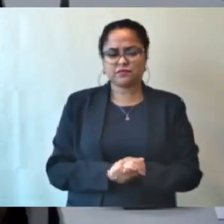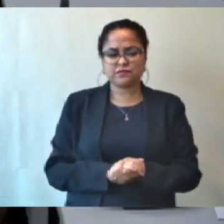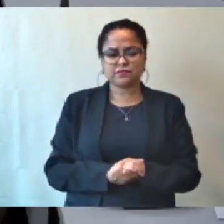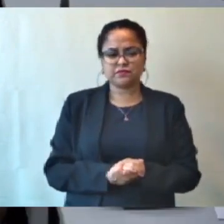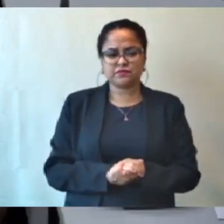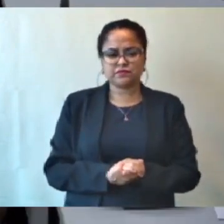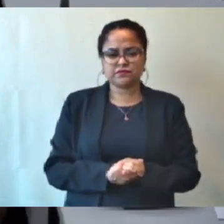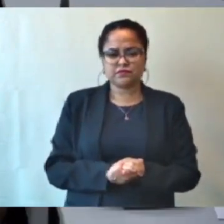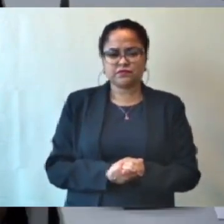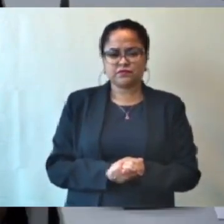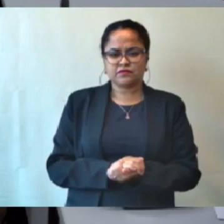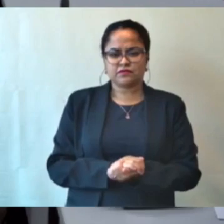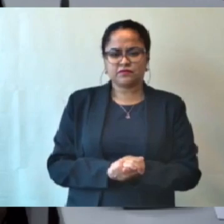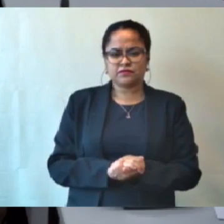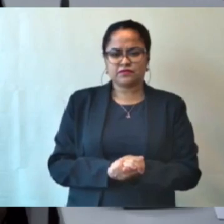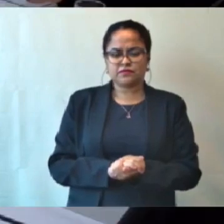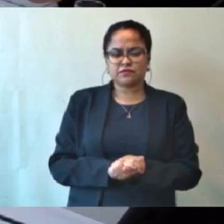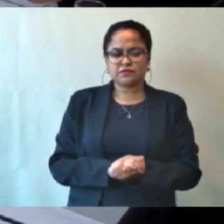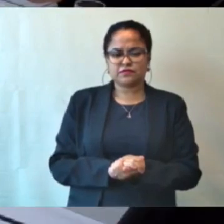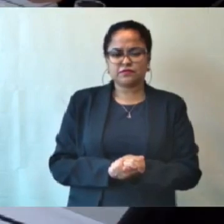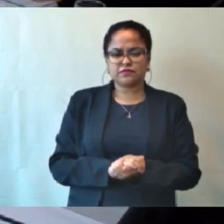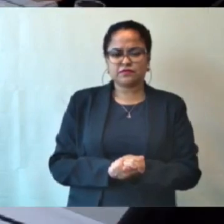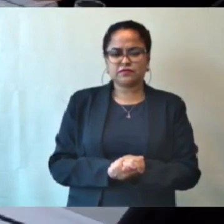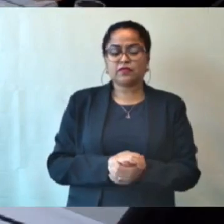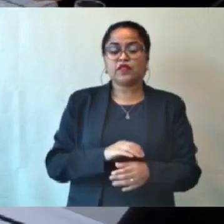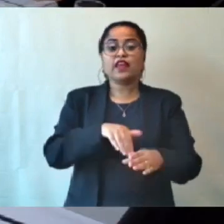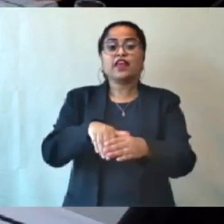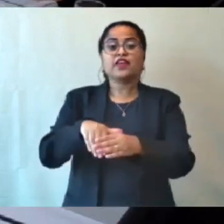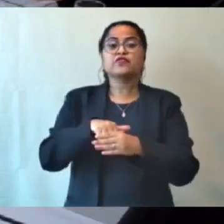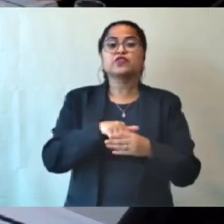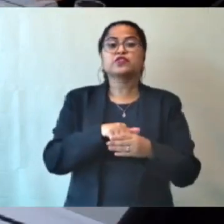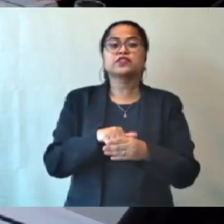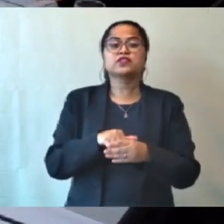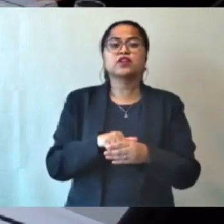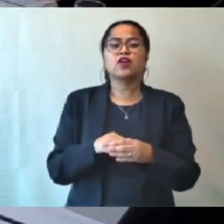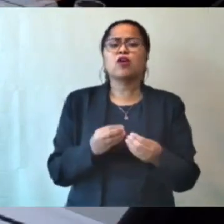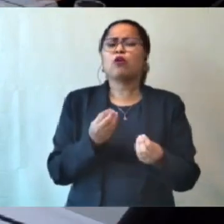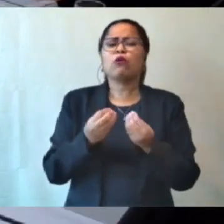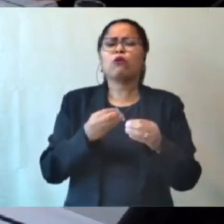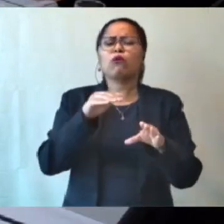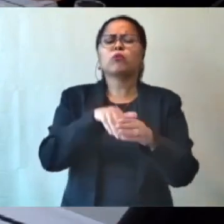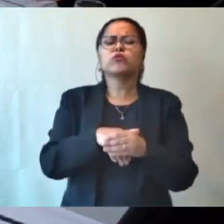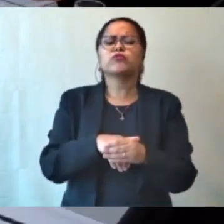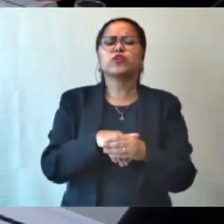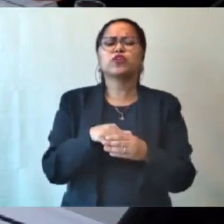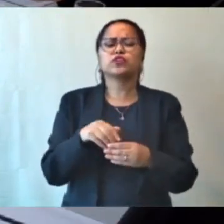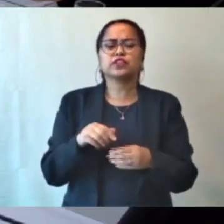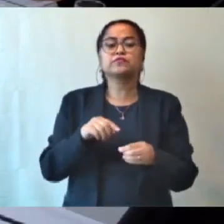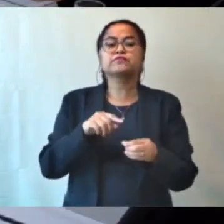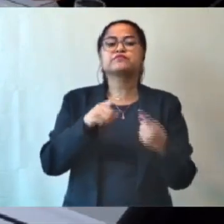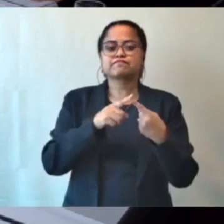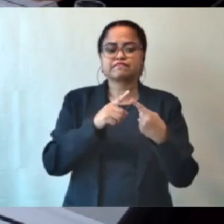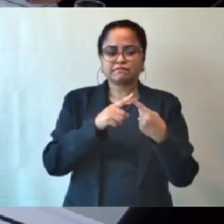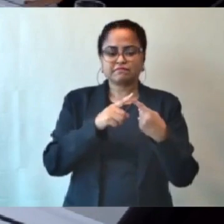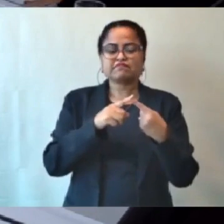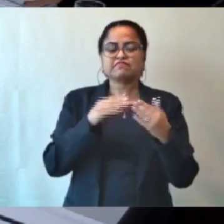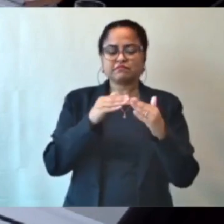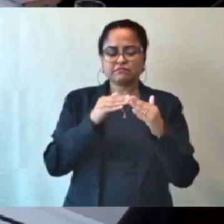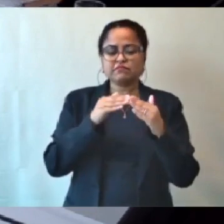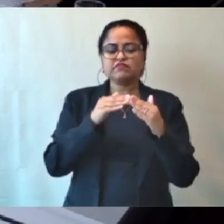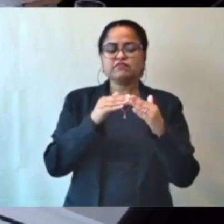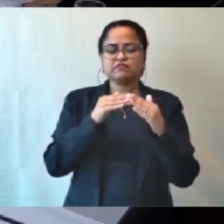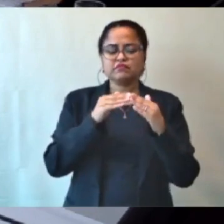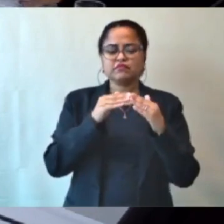Dá ideia. Em votação, como vota o vereador Gilson? De acordo com o requerimento. Como vota o vereador Jorge? Só uma